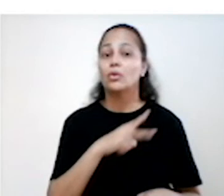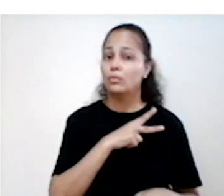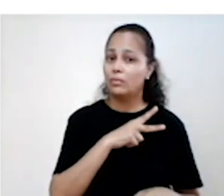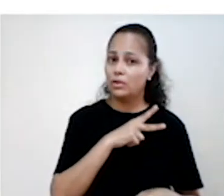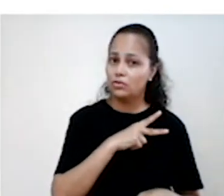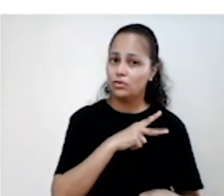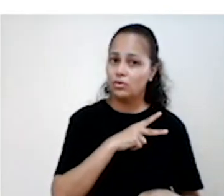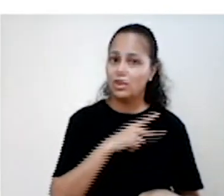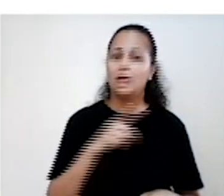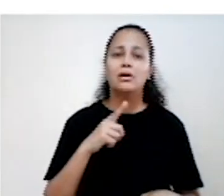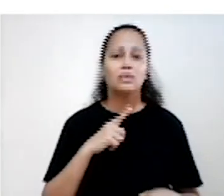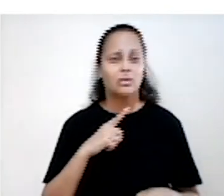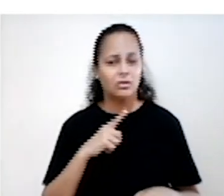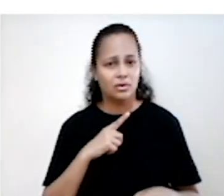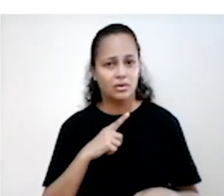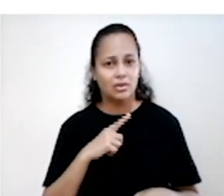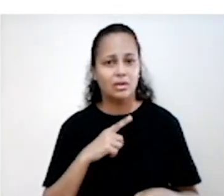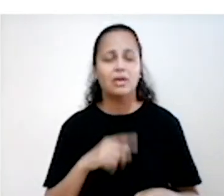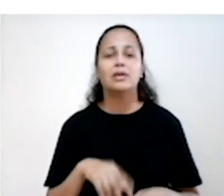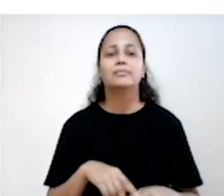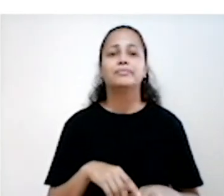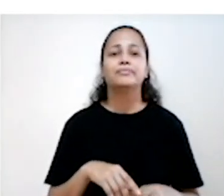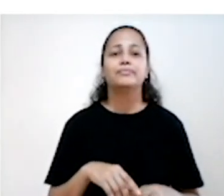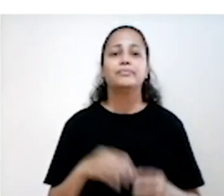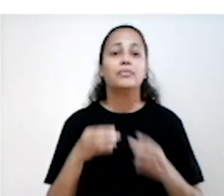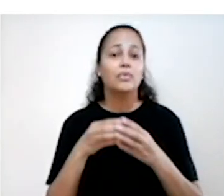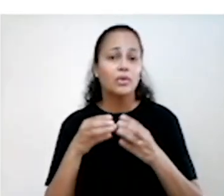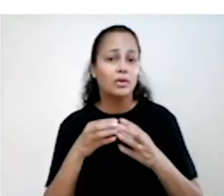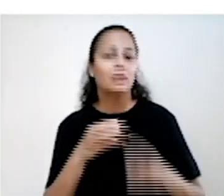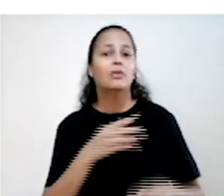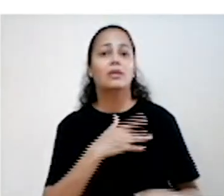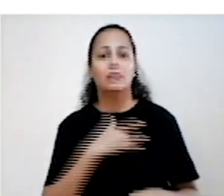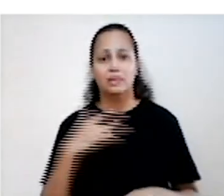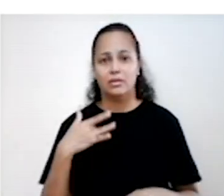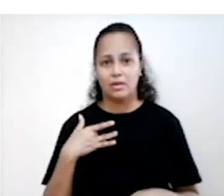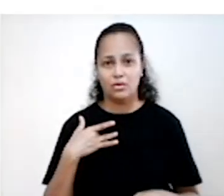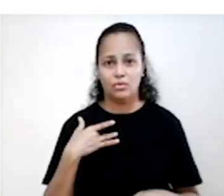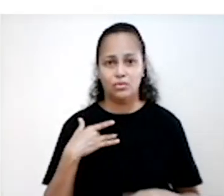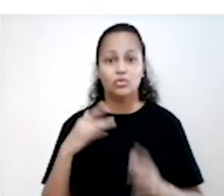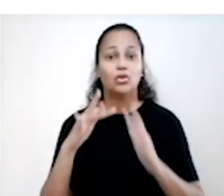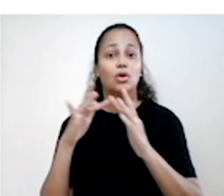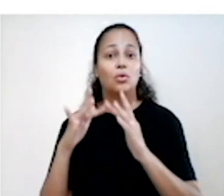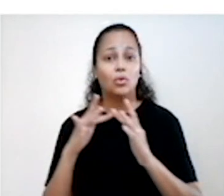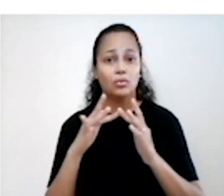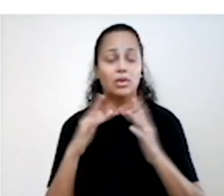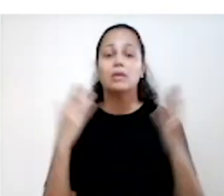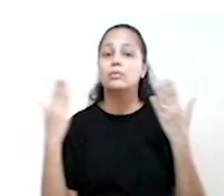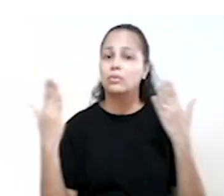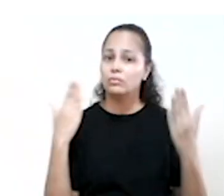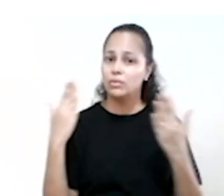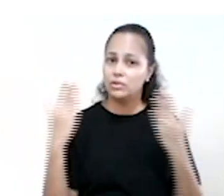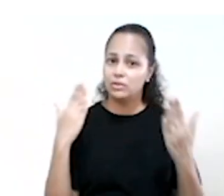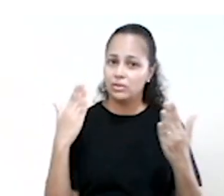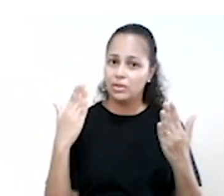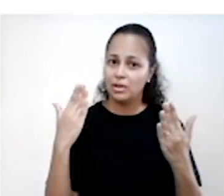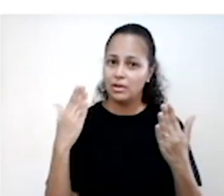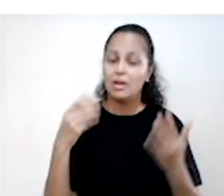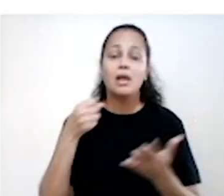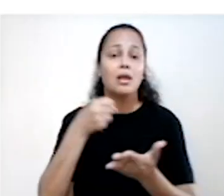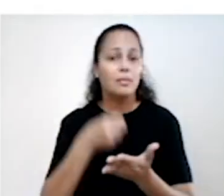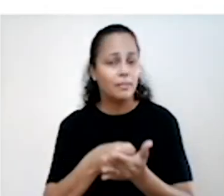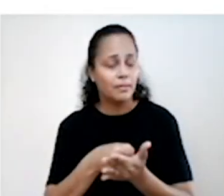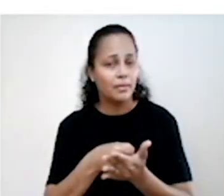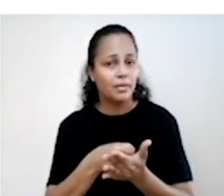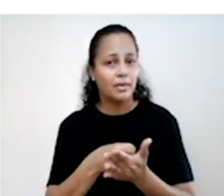tratam Ou dos planos de saúde particulares Ou do contato com os próprios psiquiatras e psicólogos Com o valor a ser